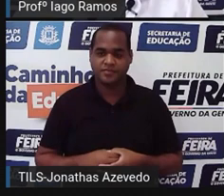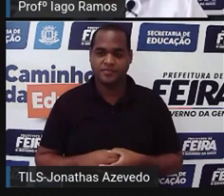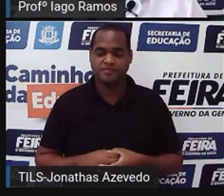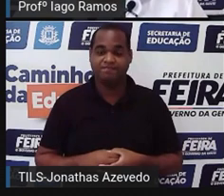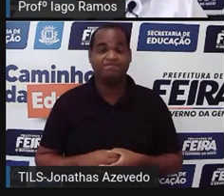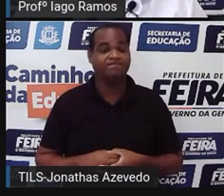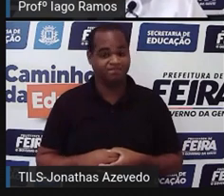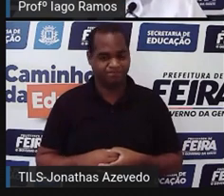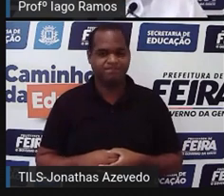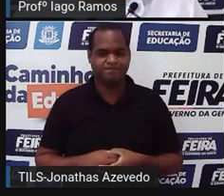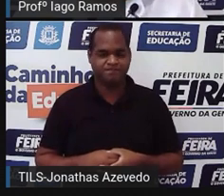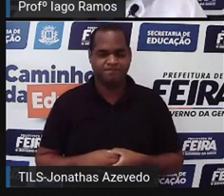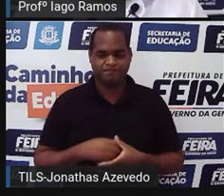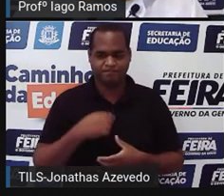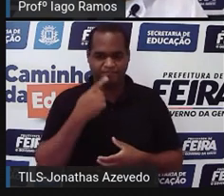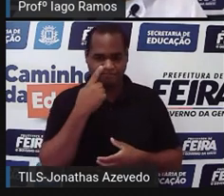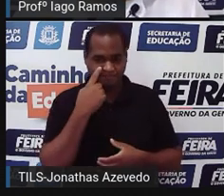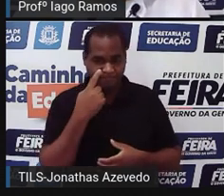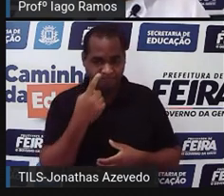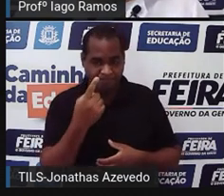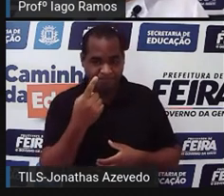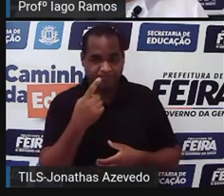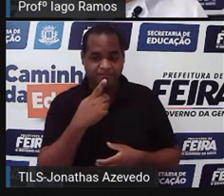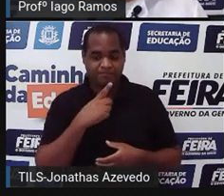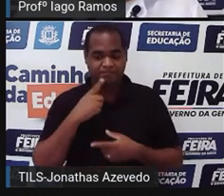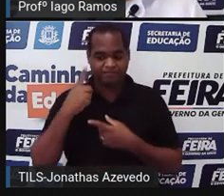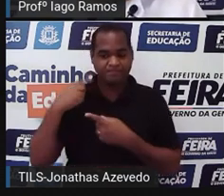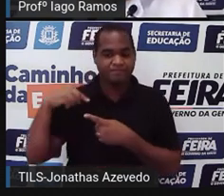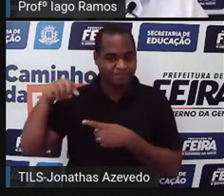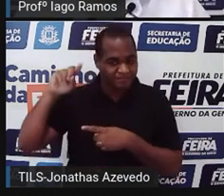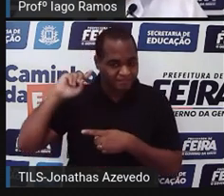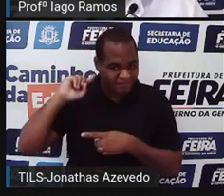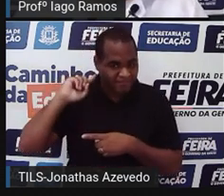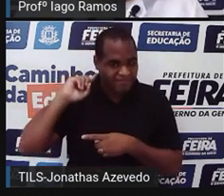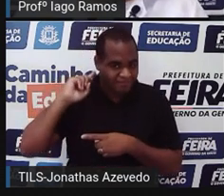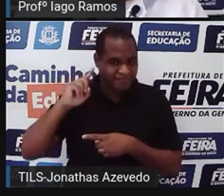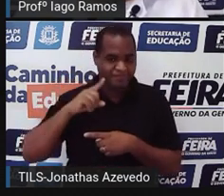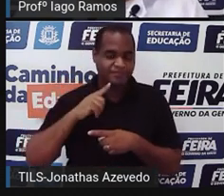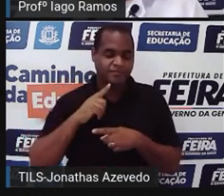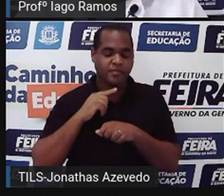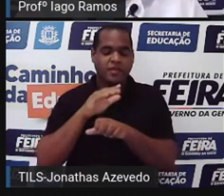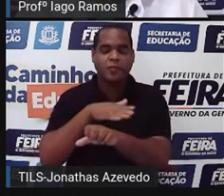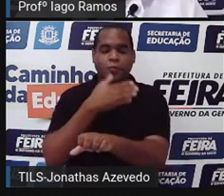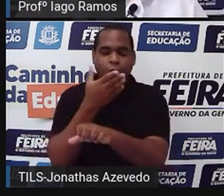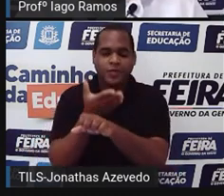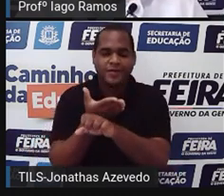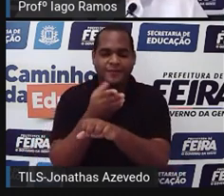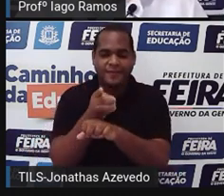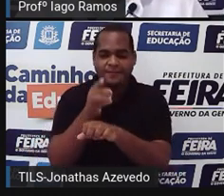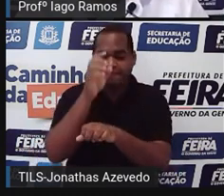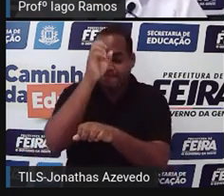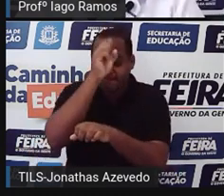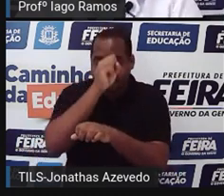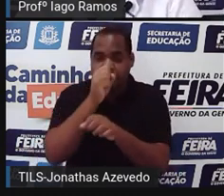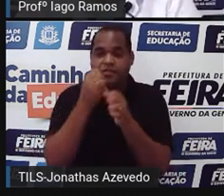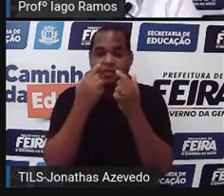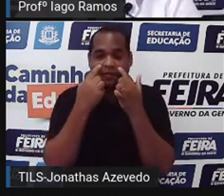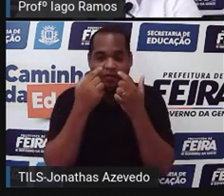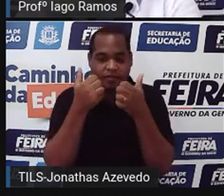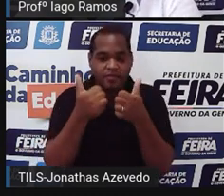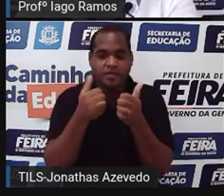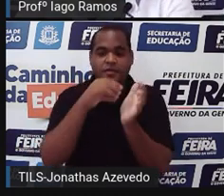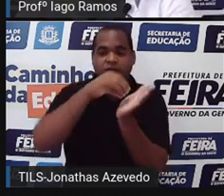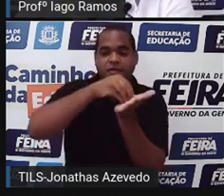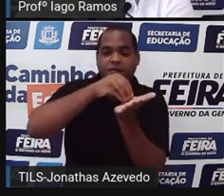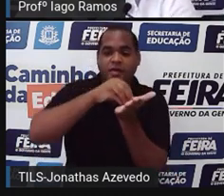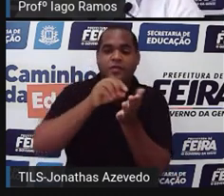Com base no que a gente viu da aula anterior até aqui, o que sobra para essa aula,